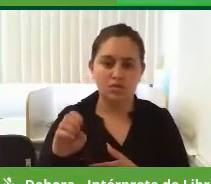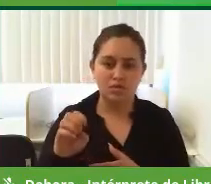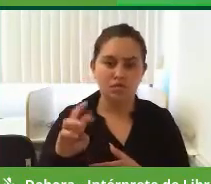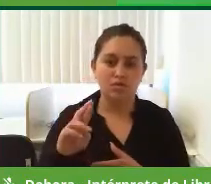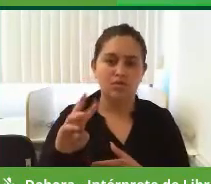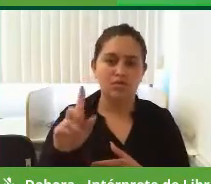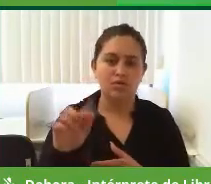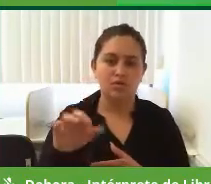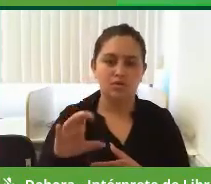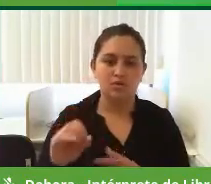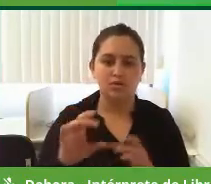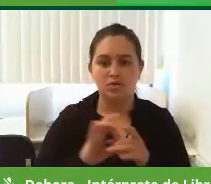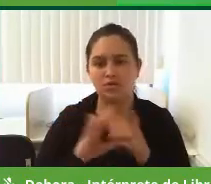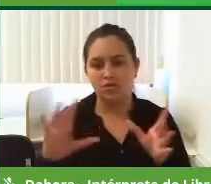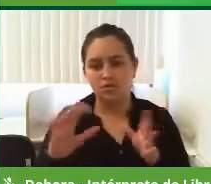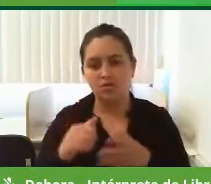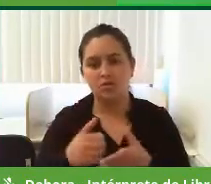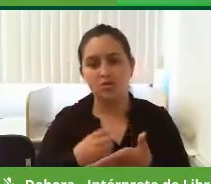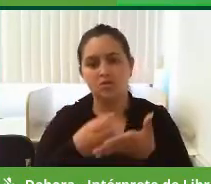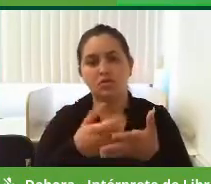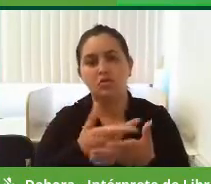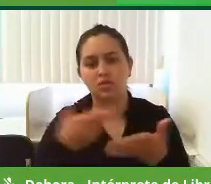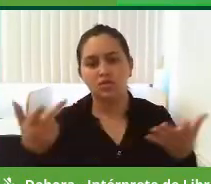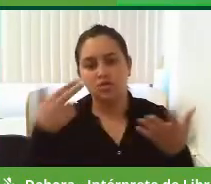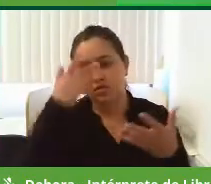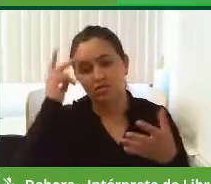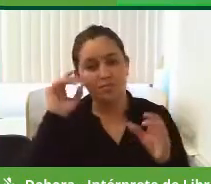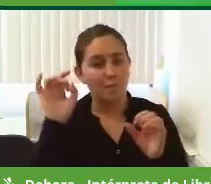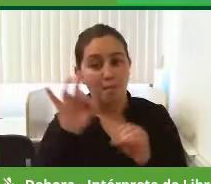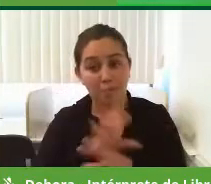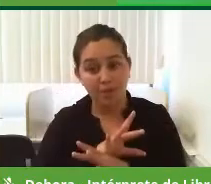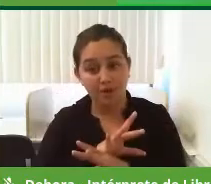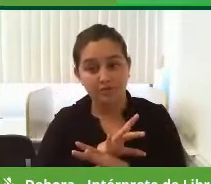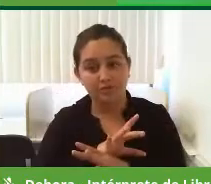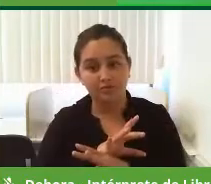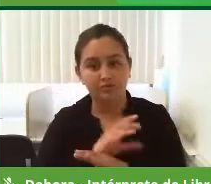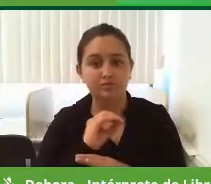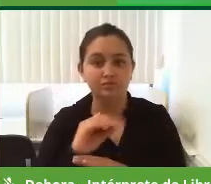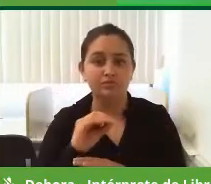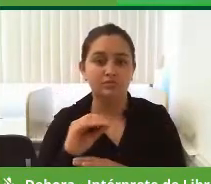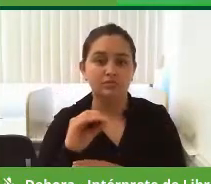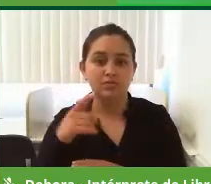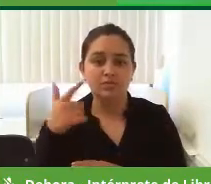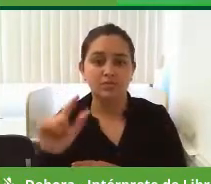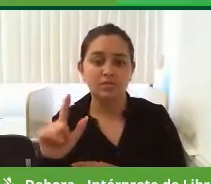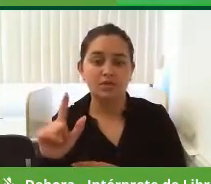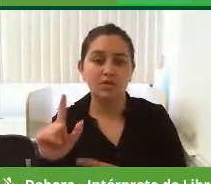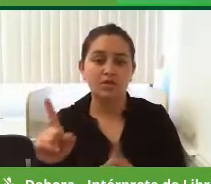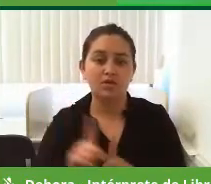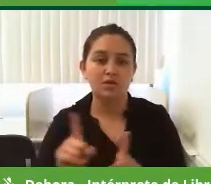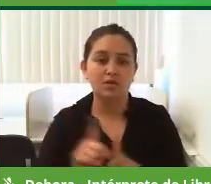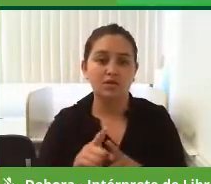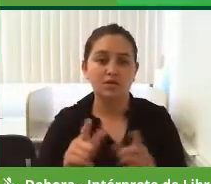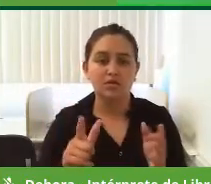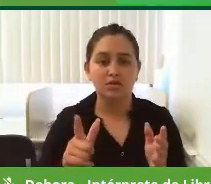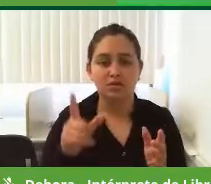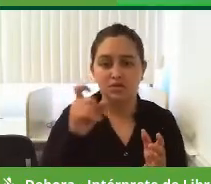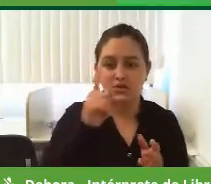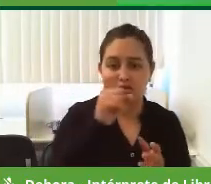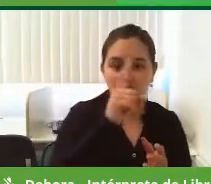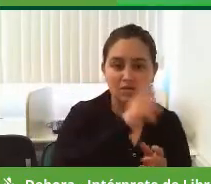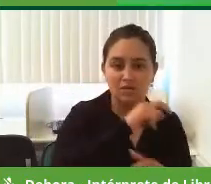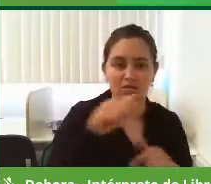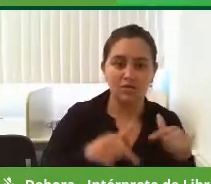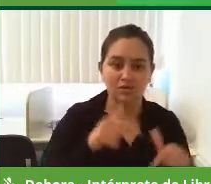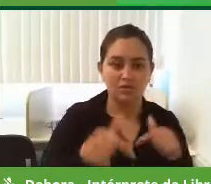disponibilizando para o povo, vai acabar. A questão, outra questão também, foi dificultada também para o